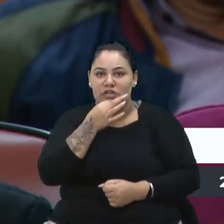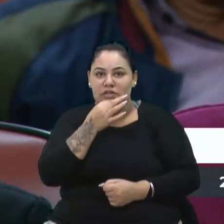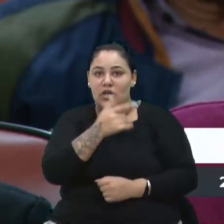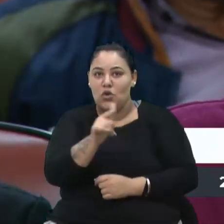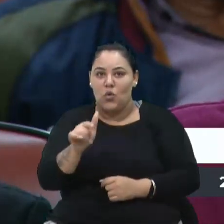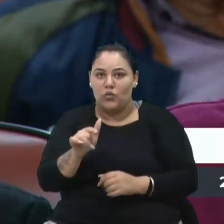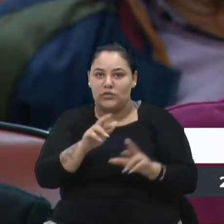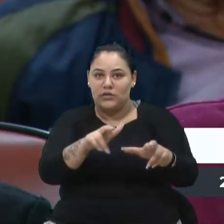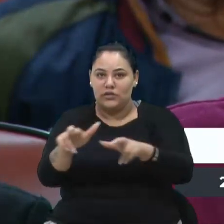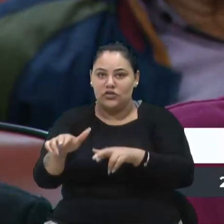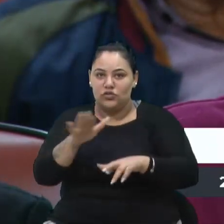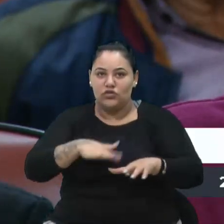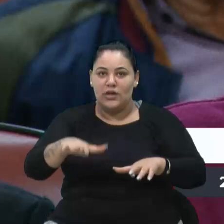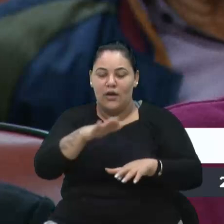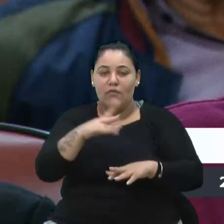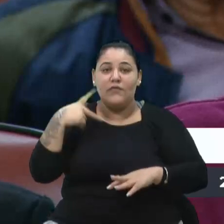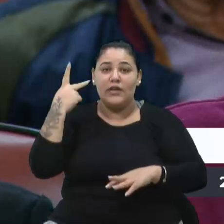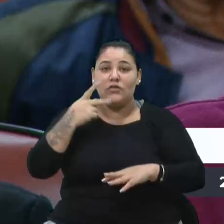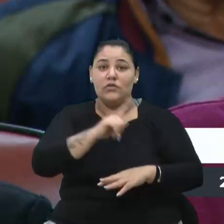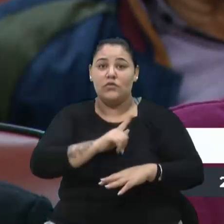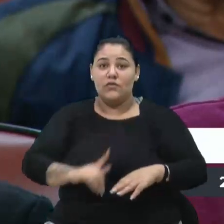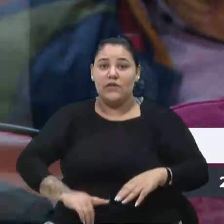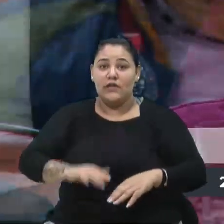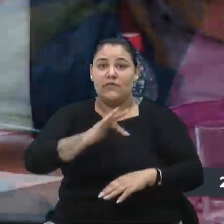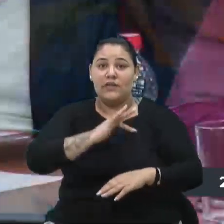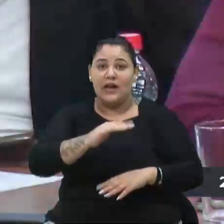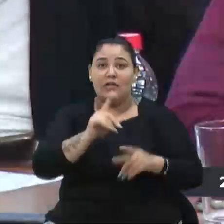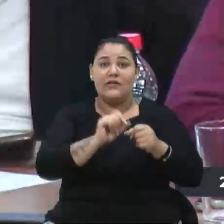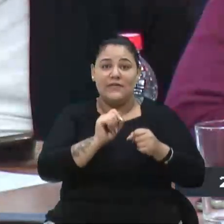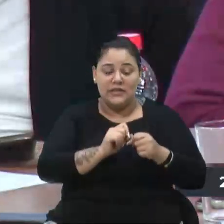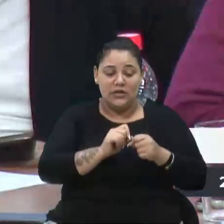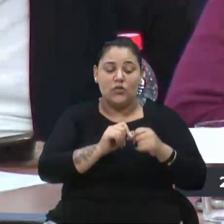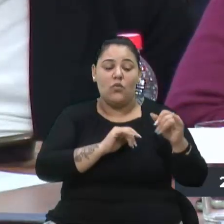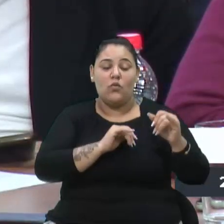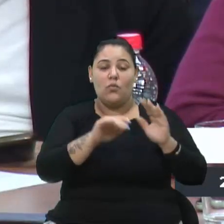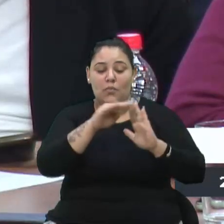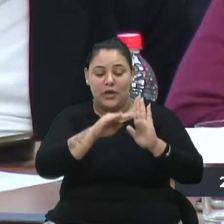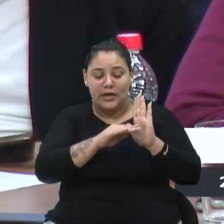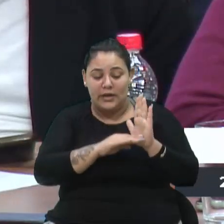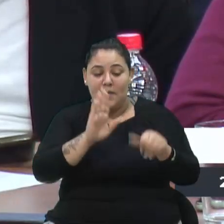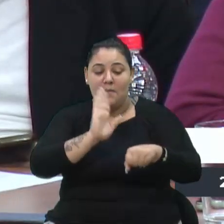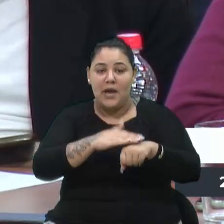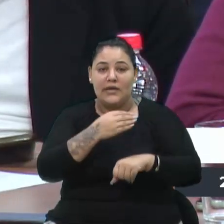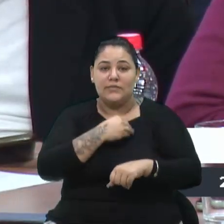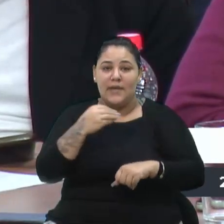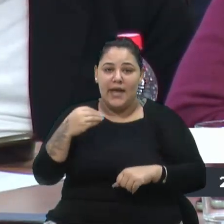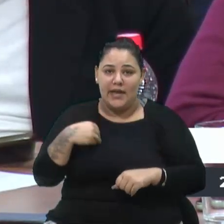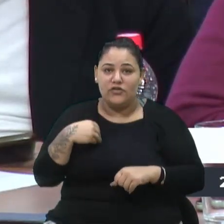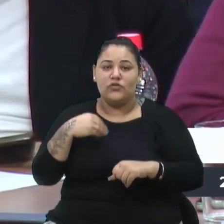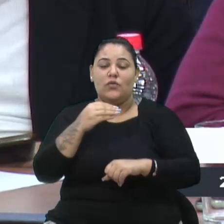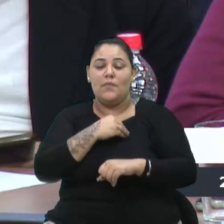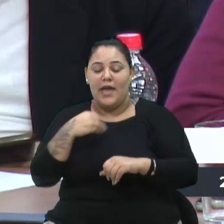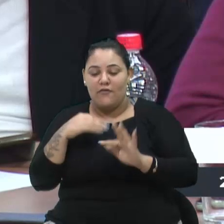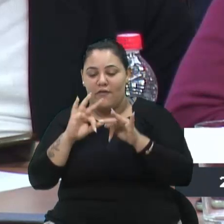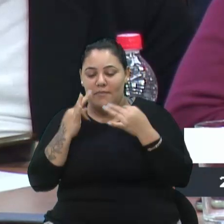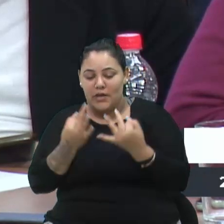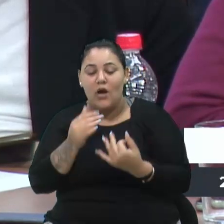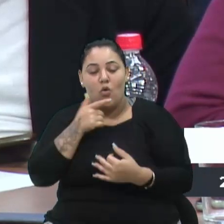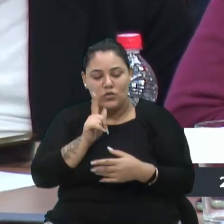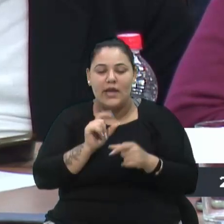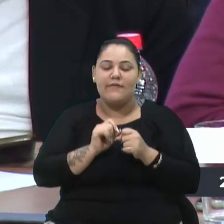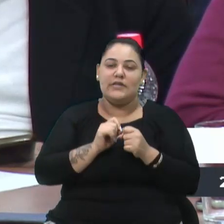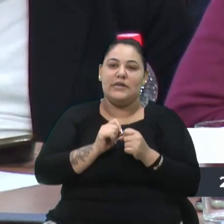da região. Então, vereador, o governo federal está fazendo programa mais médicos, médicos da família... Está conseguindo fazer isso.